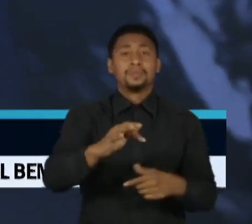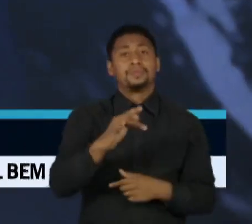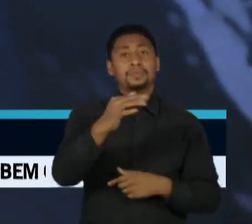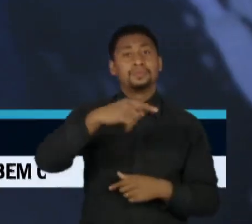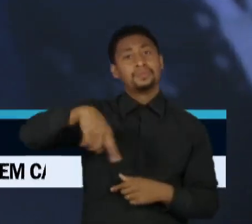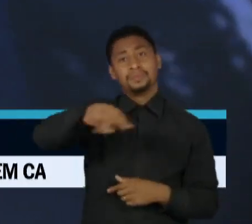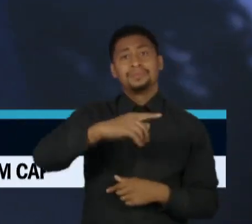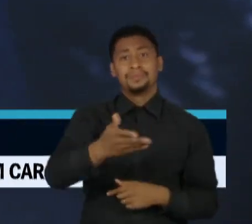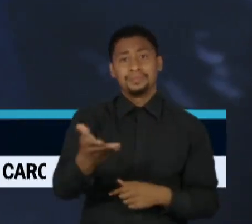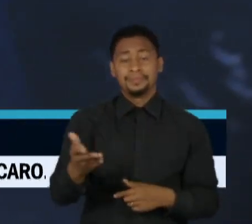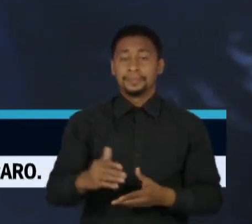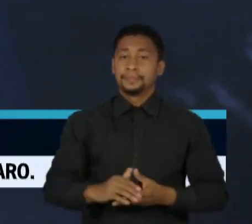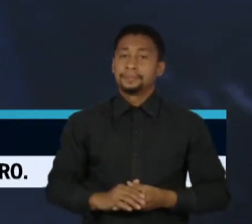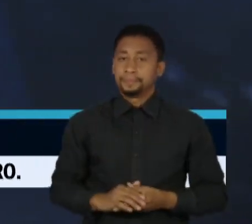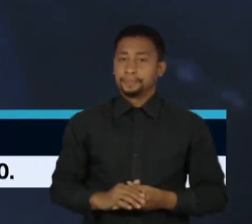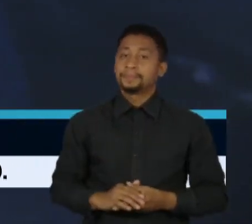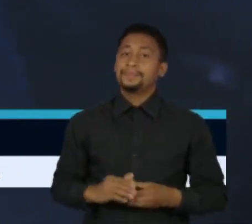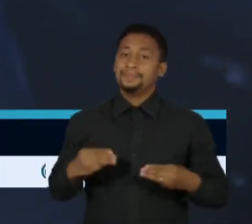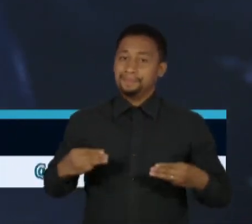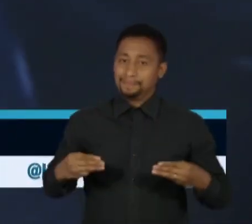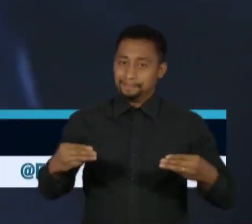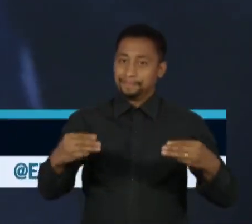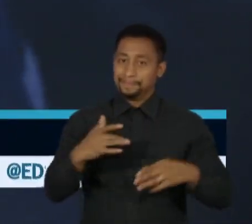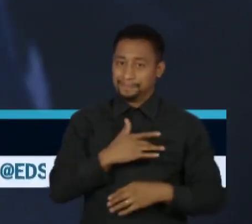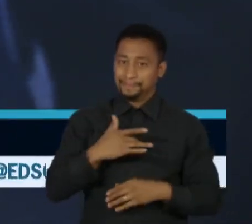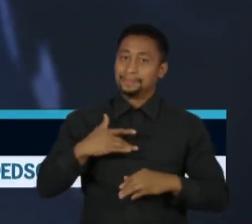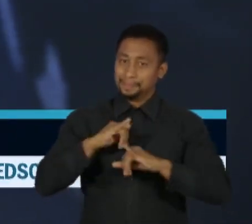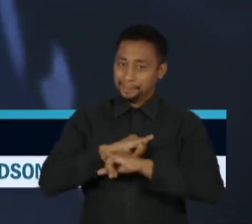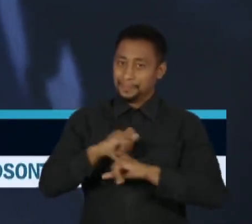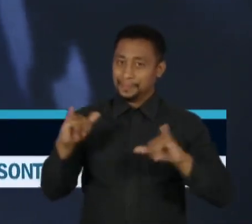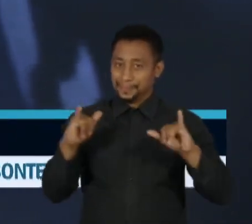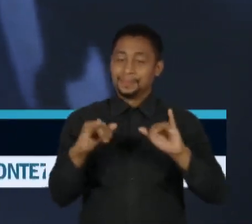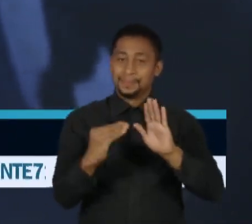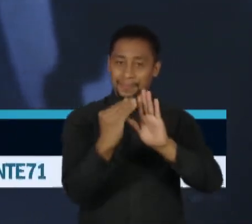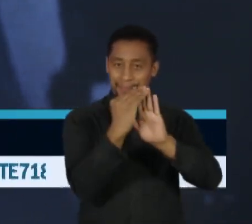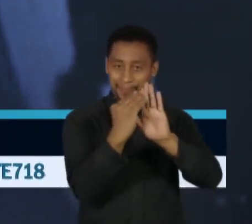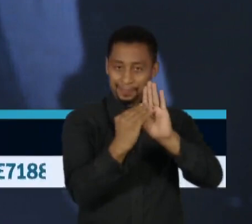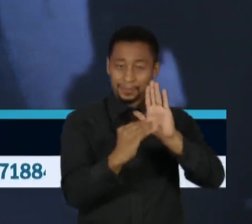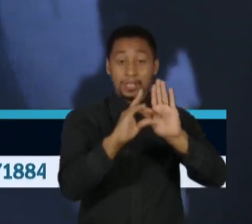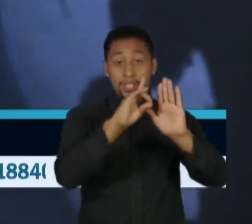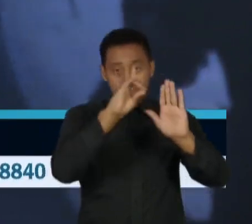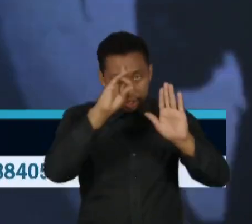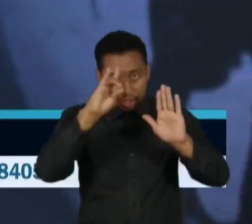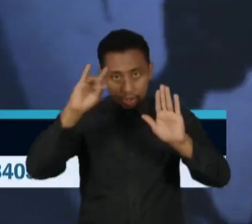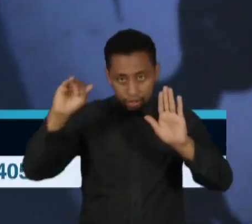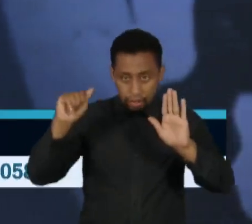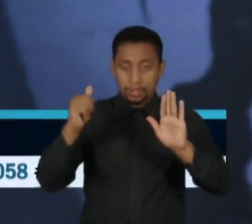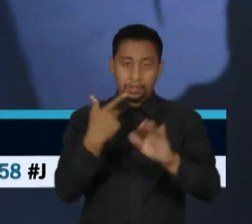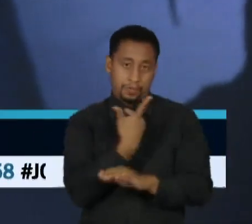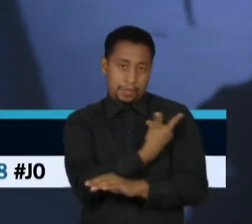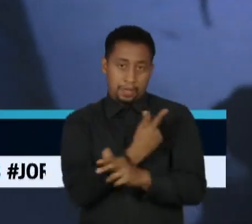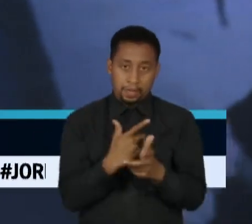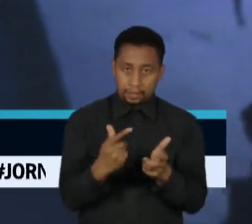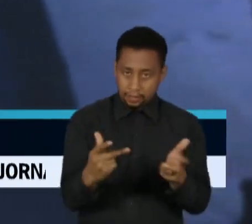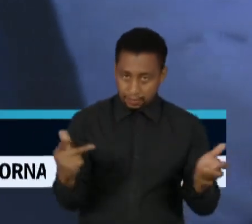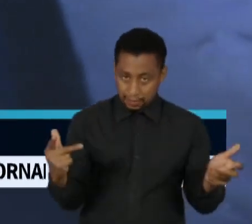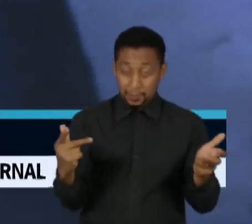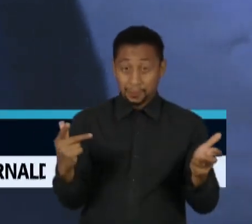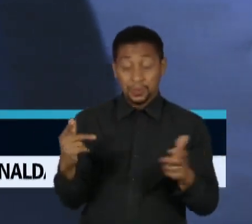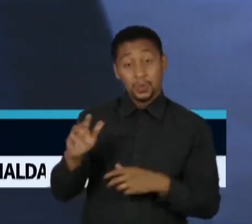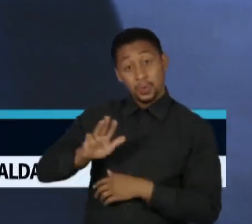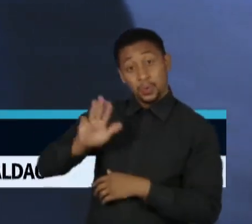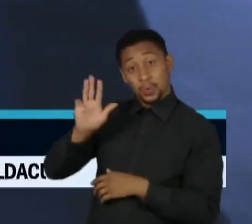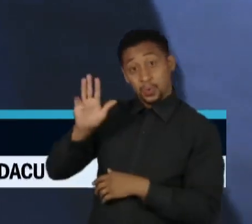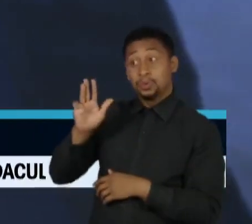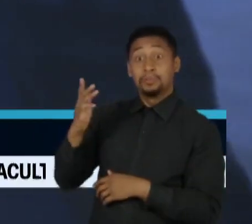O Ministério da Saúde lançou hoje o calendário nacional de vacinação. O presidente Lula foi um dos primeiros a receber a dose